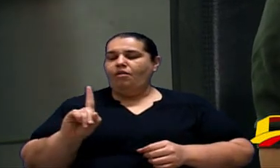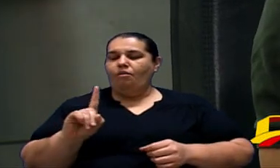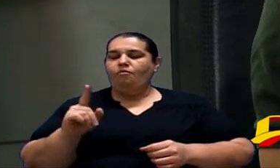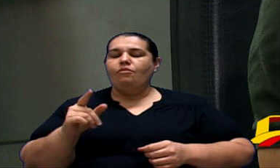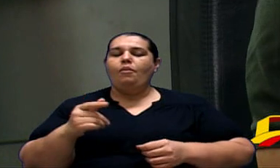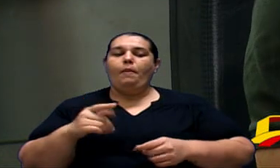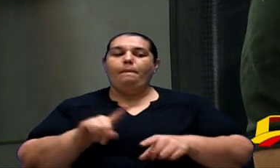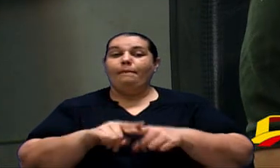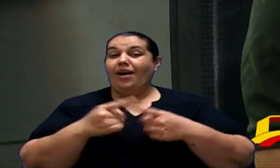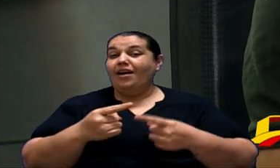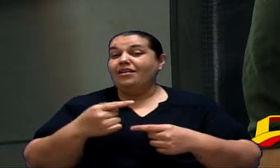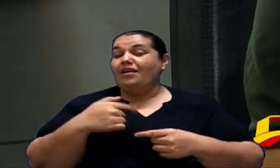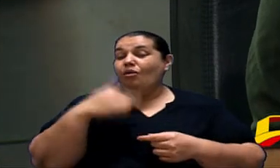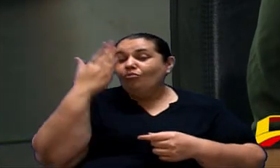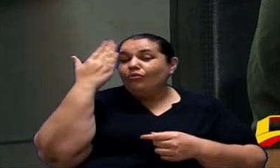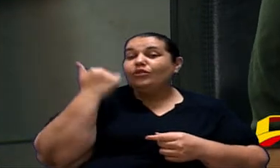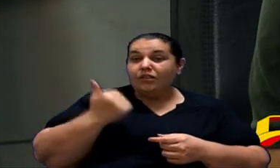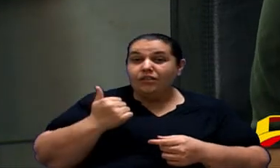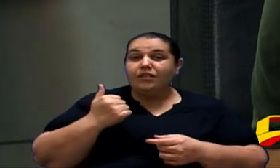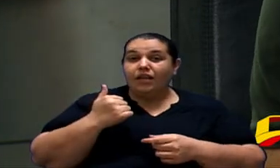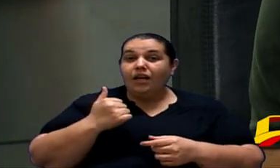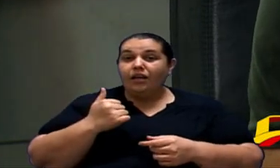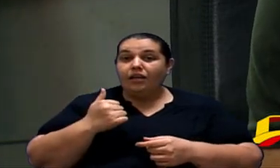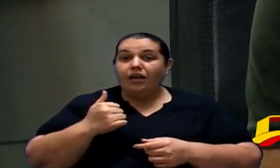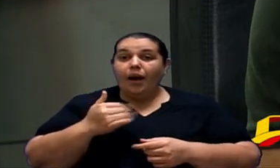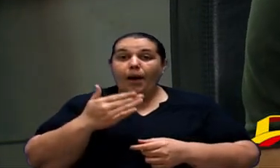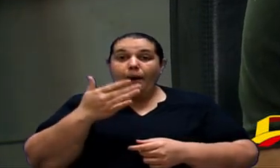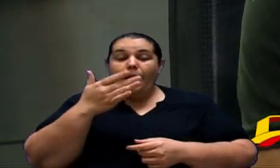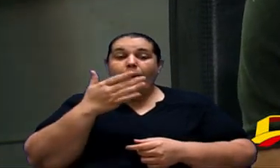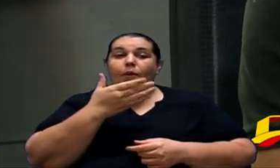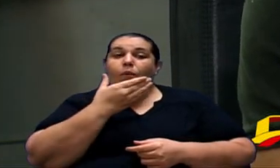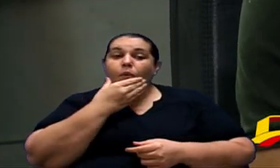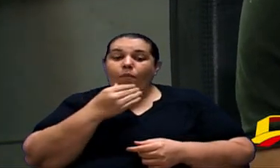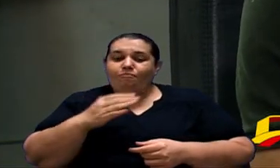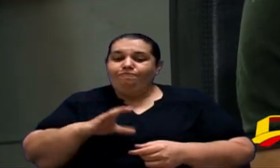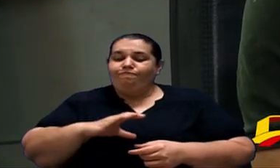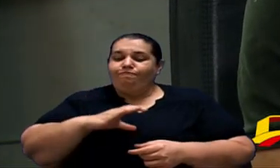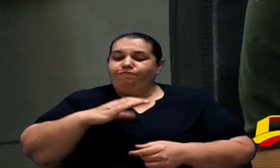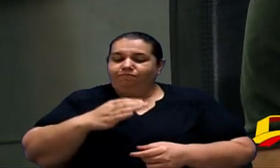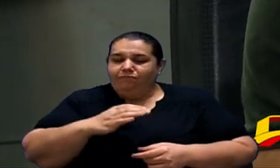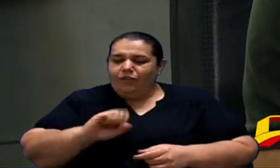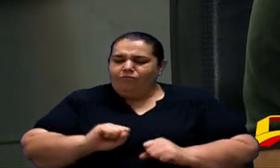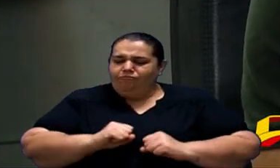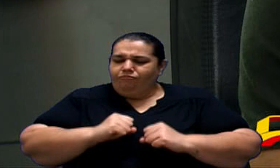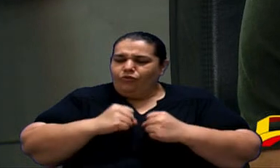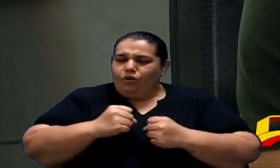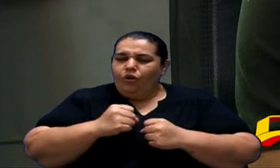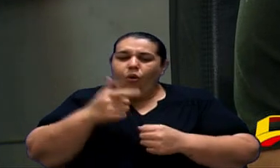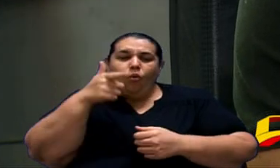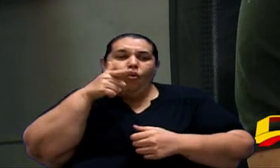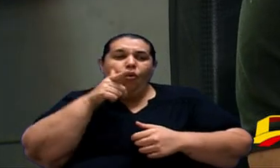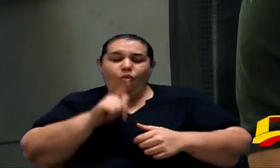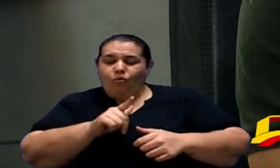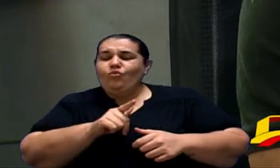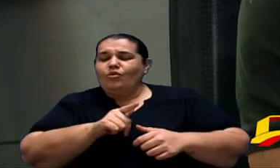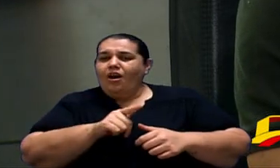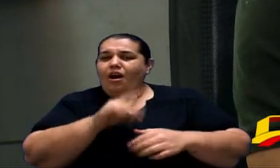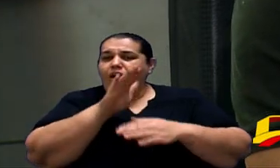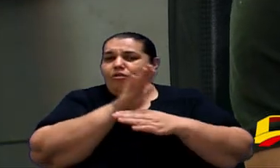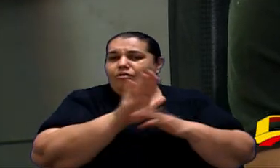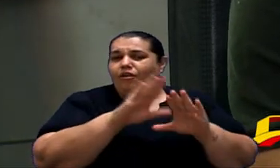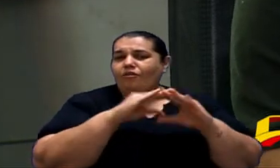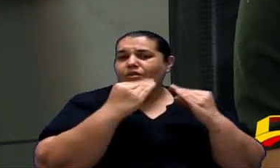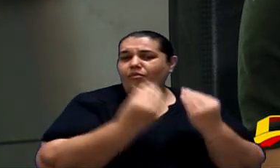frentista. Eu sei que o cara consegue manter uma casa, o frentista, ele consegue ajudar o filho dele,